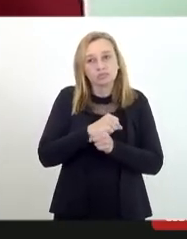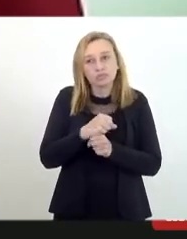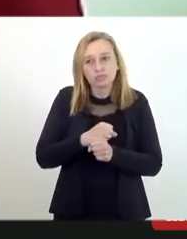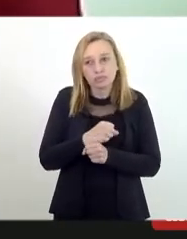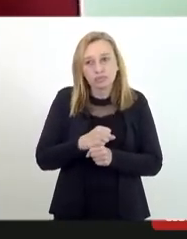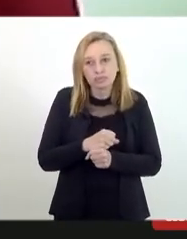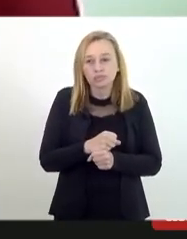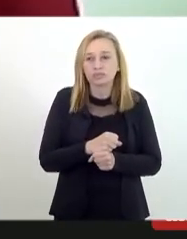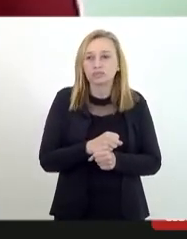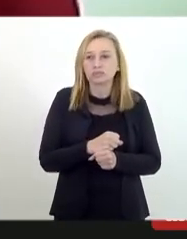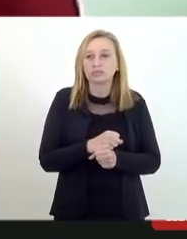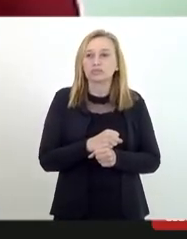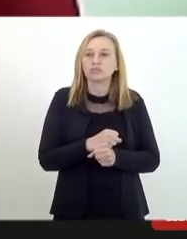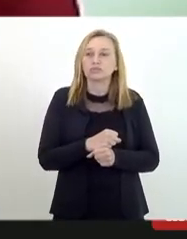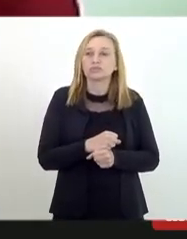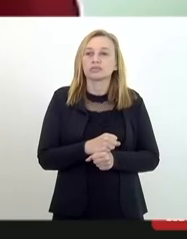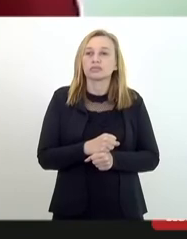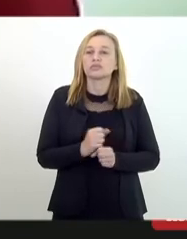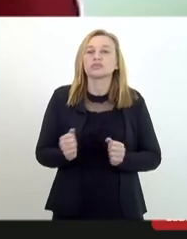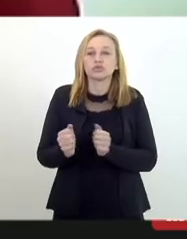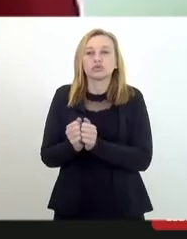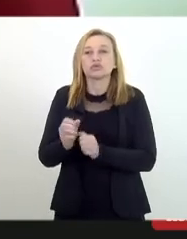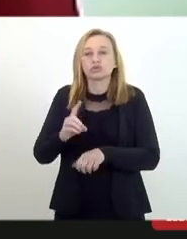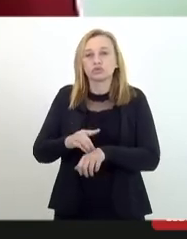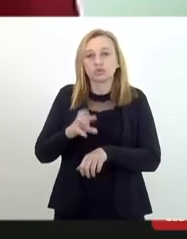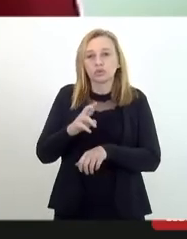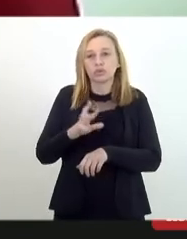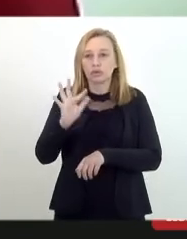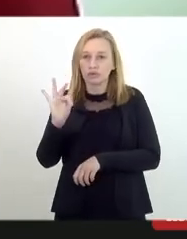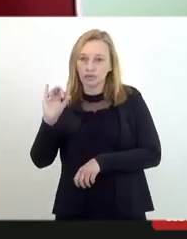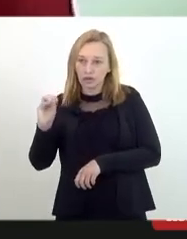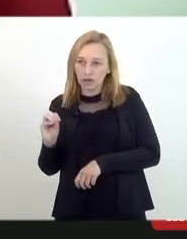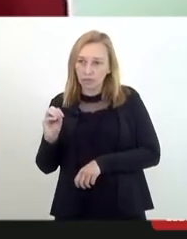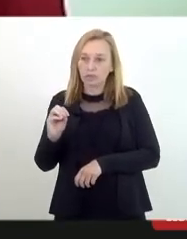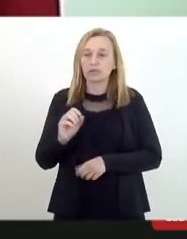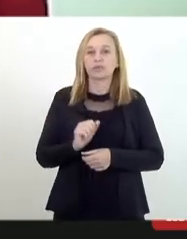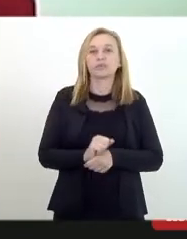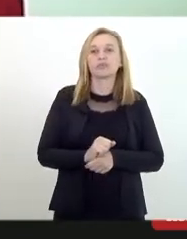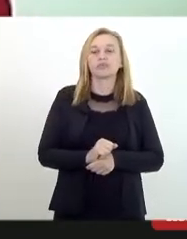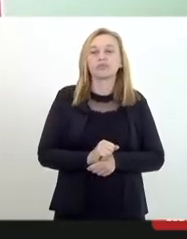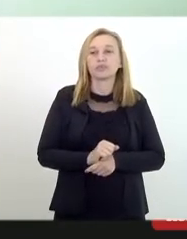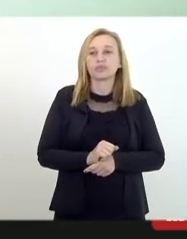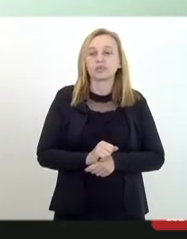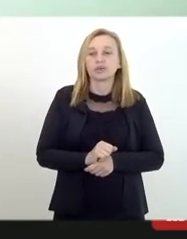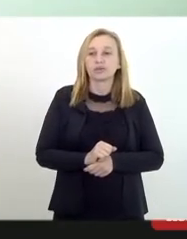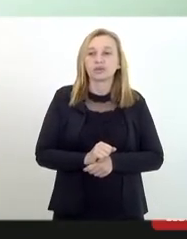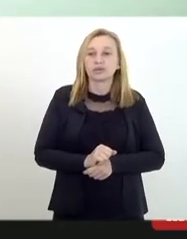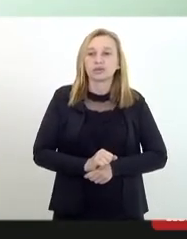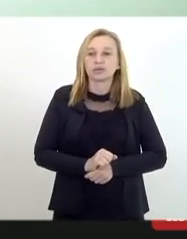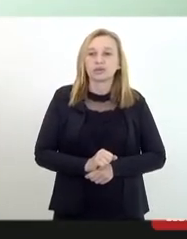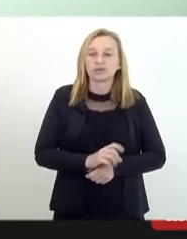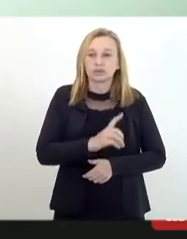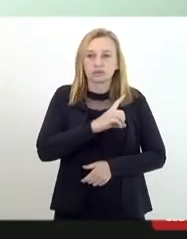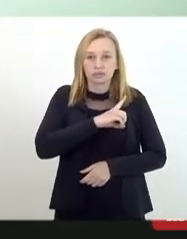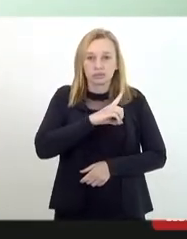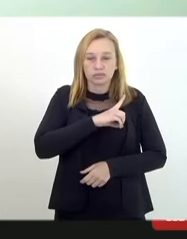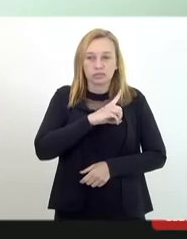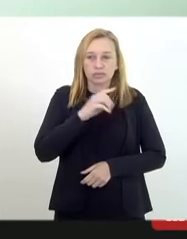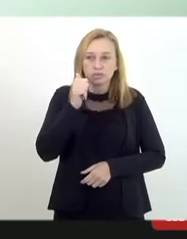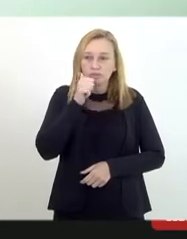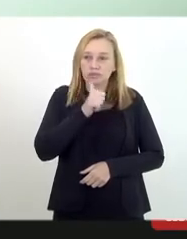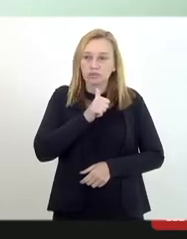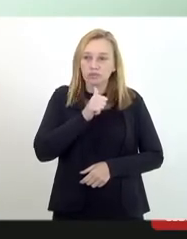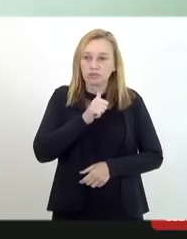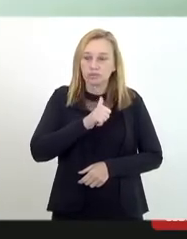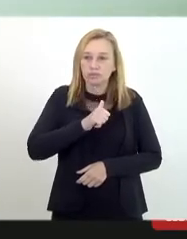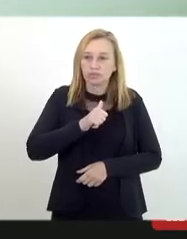me dirigindo muito também para o doutor Fábio Amado e para o doutor Jaime, durante muito tempo a delegacia de mulheres acaba